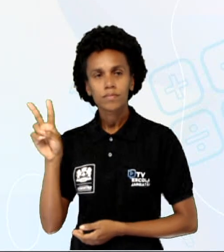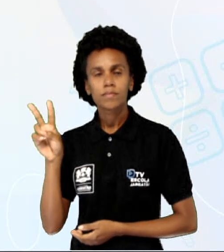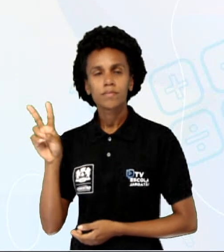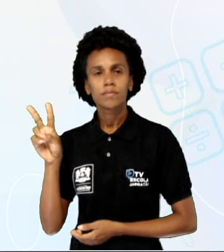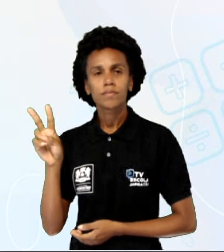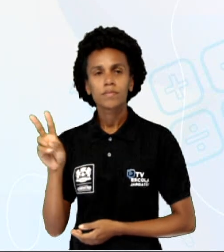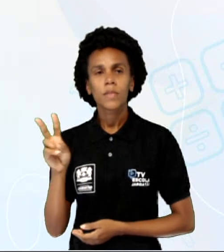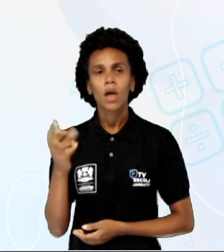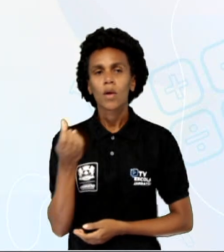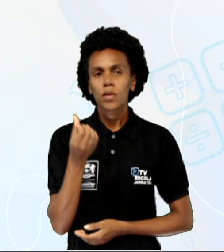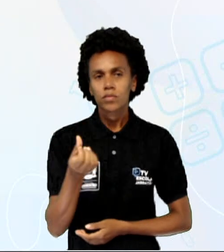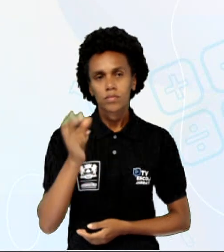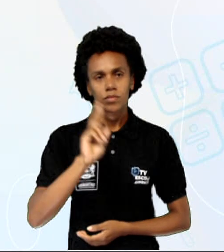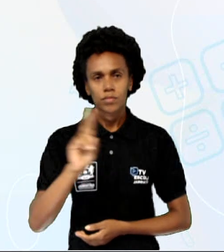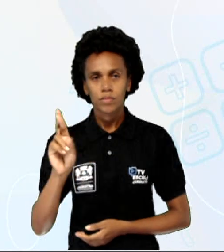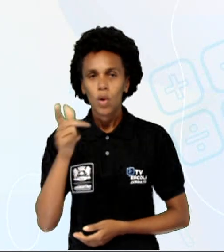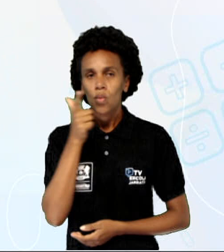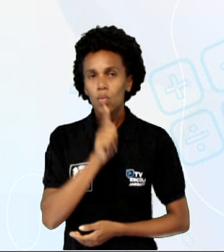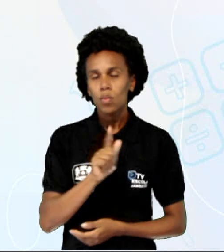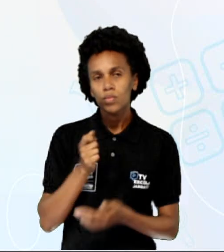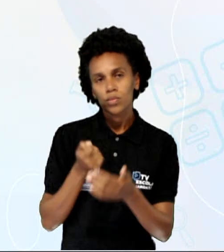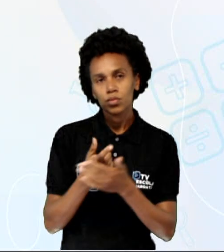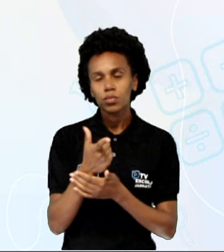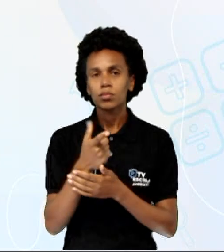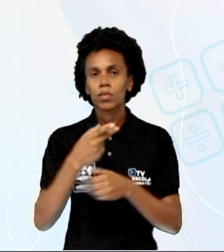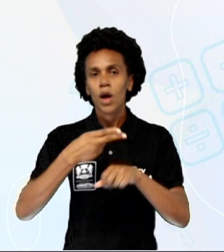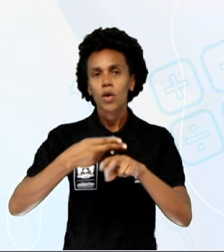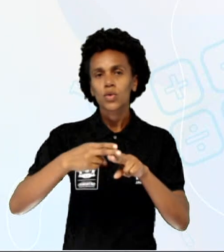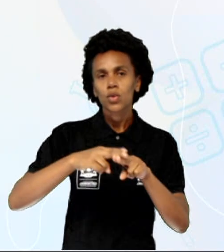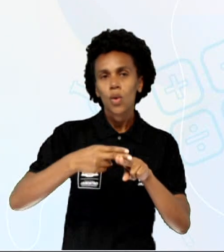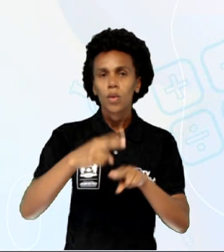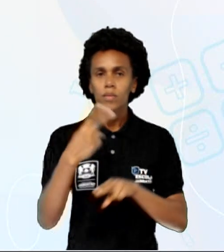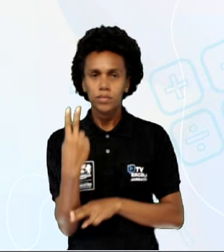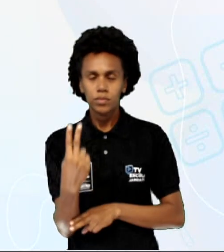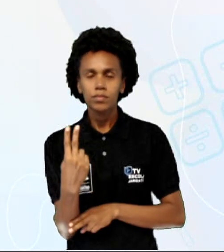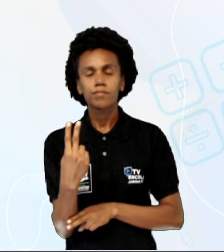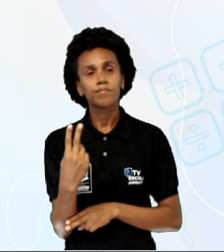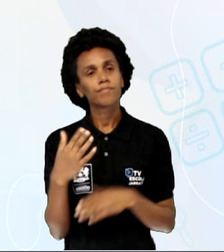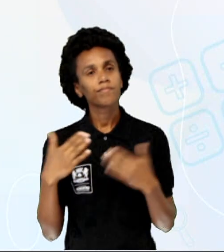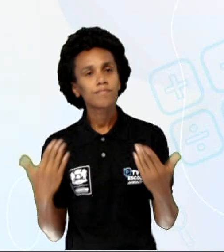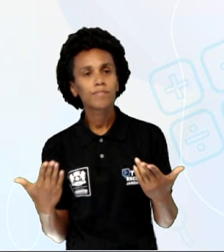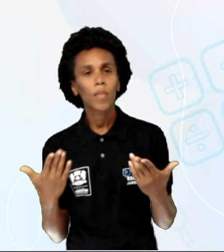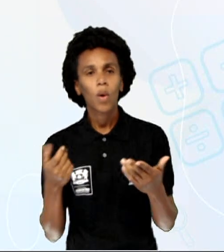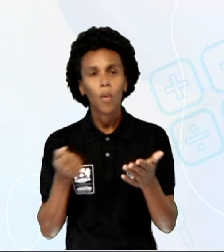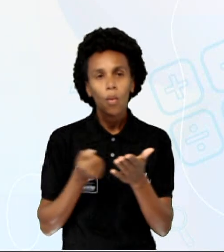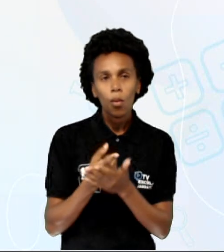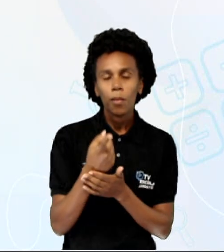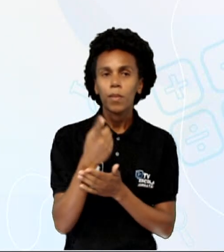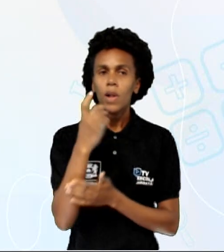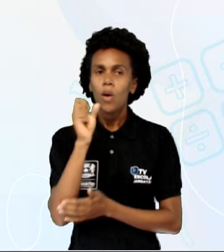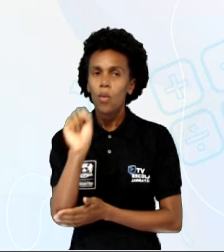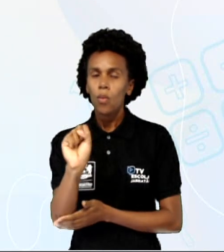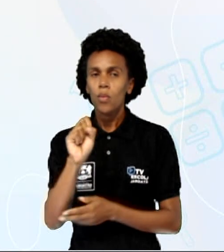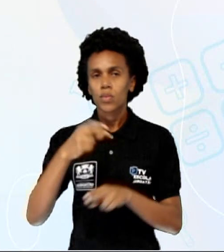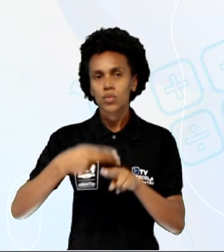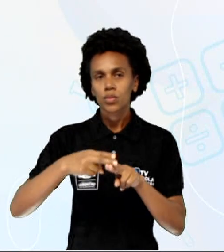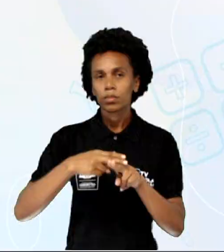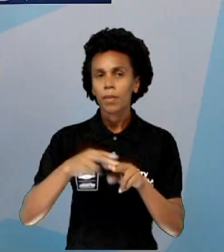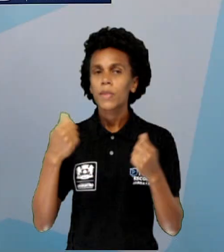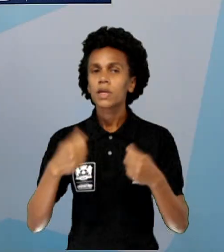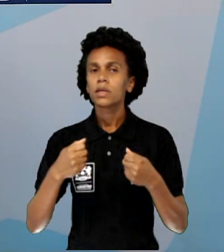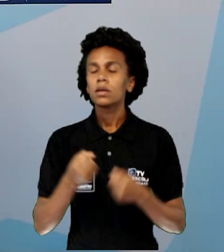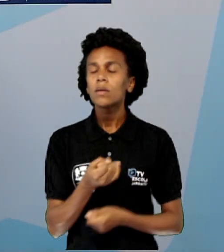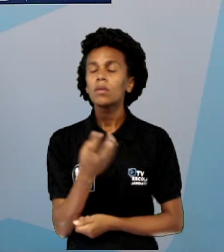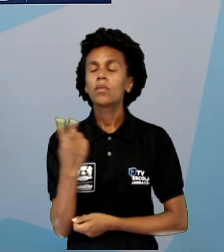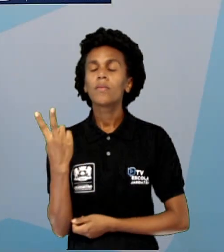conseguimos comprar dois chocolates. Então, para comprar oito chocolates, precisaremos de qual valor? Então,